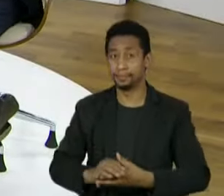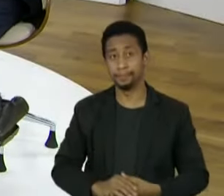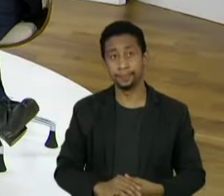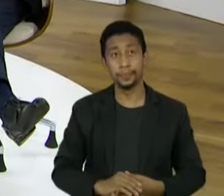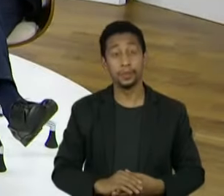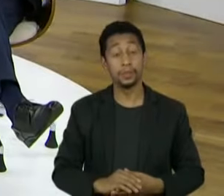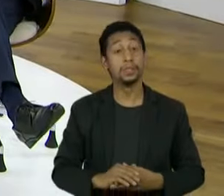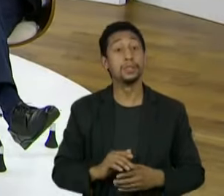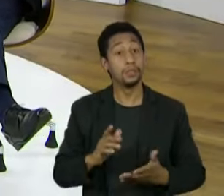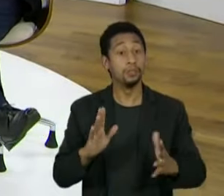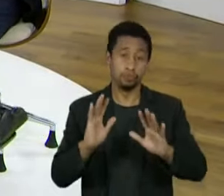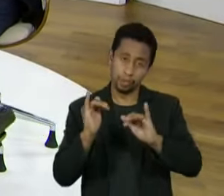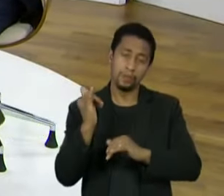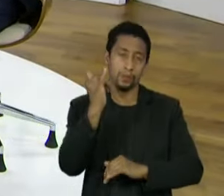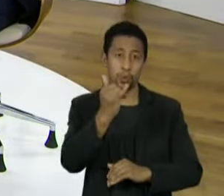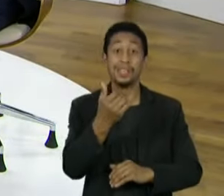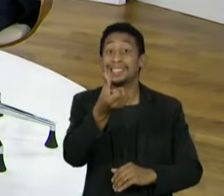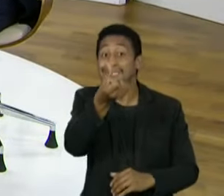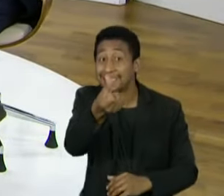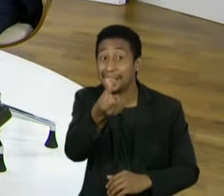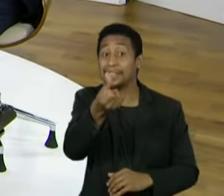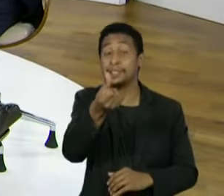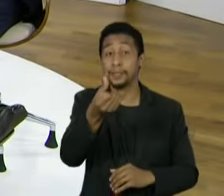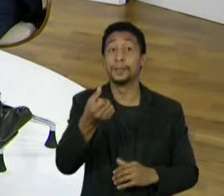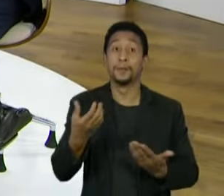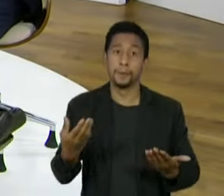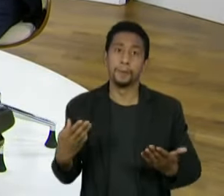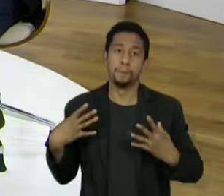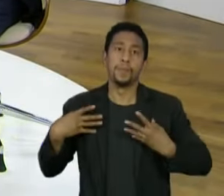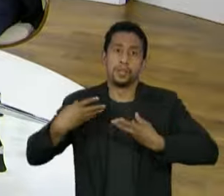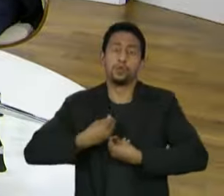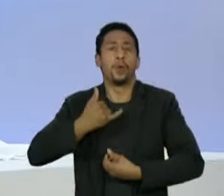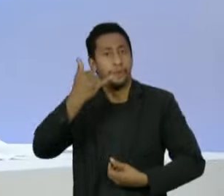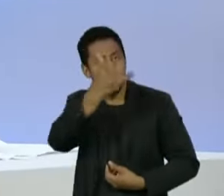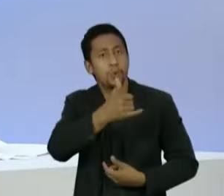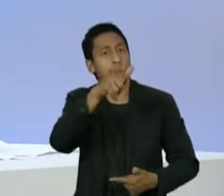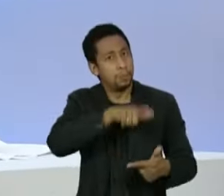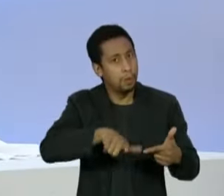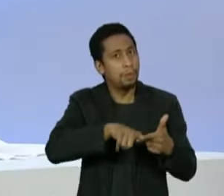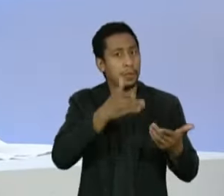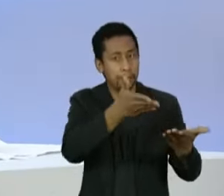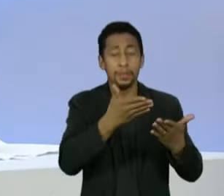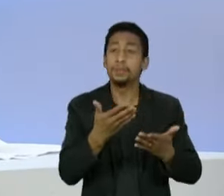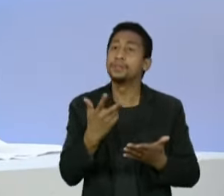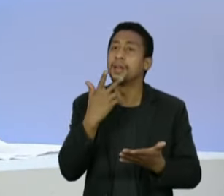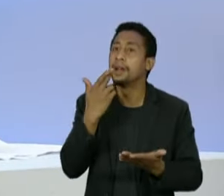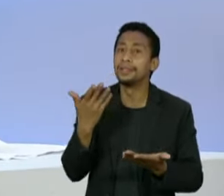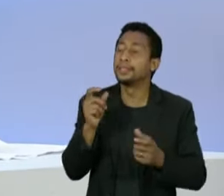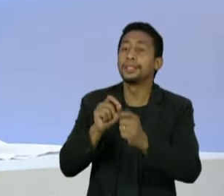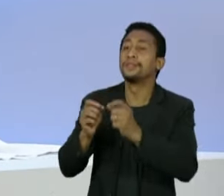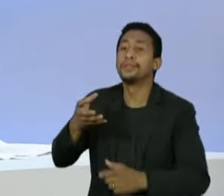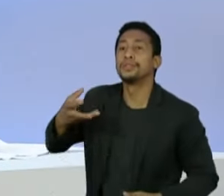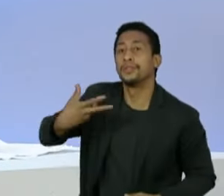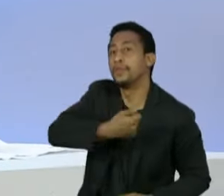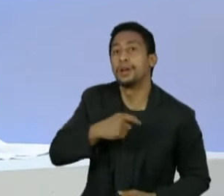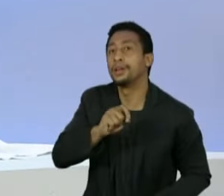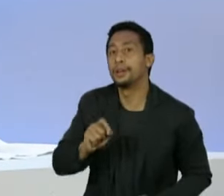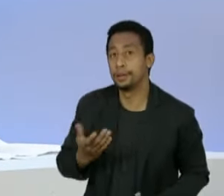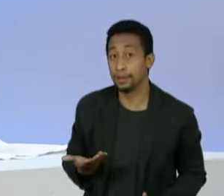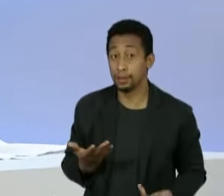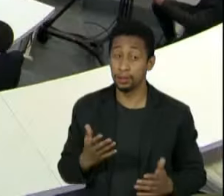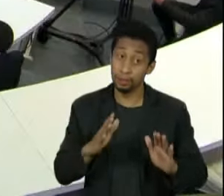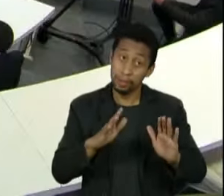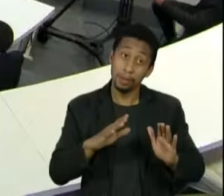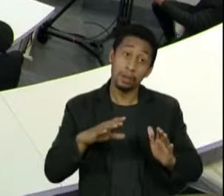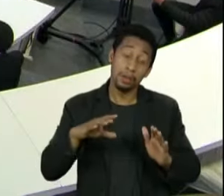sobre a missão de Augusto Aras, seis ministros. Os senhores acreditam que o Supremo vai ser a última salvaguarda em relação ao PGR? No sistema democrático, a